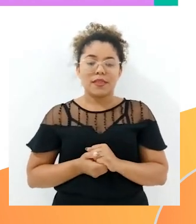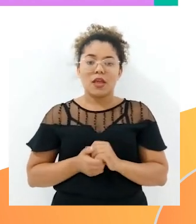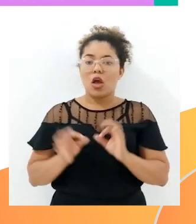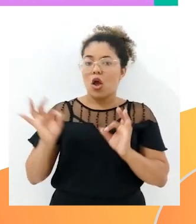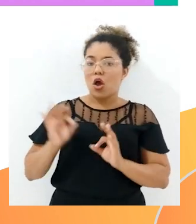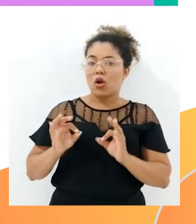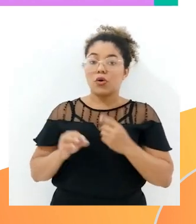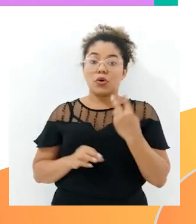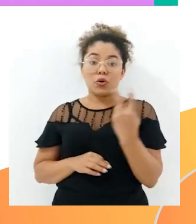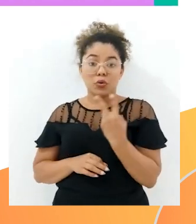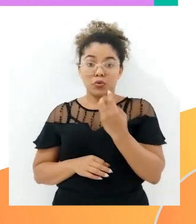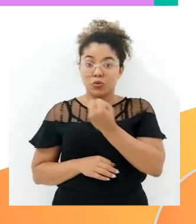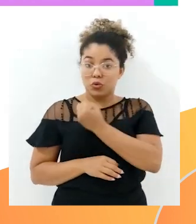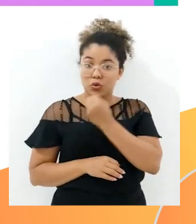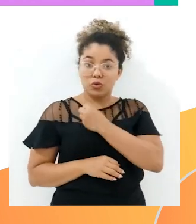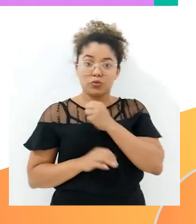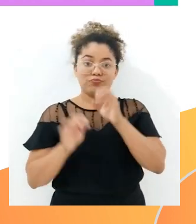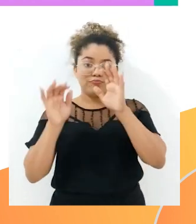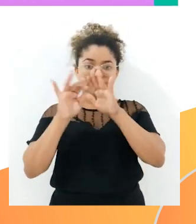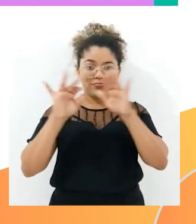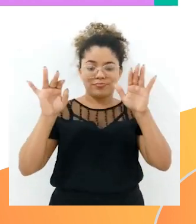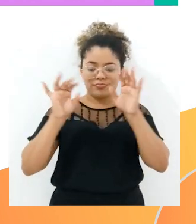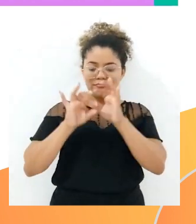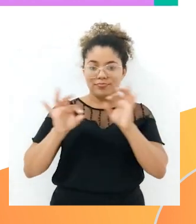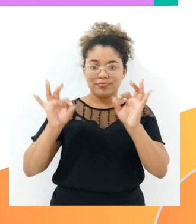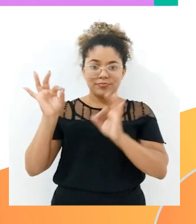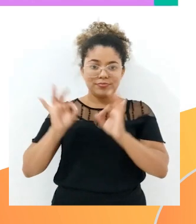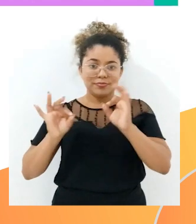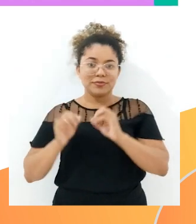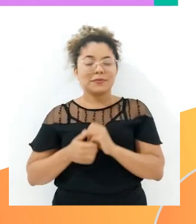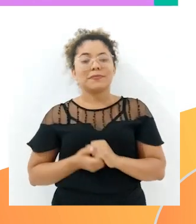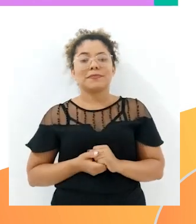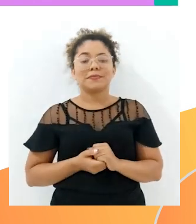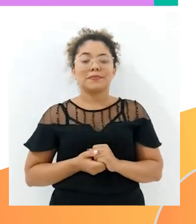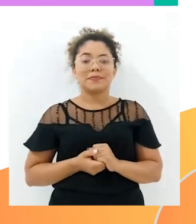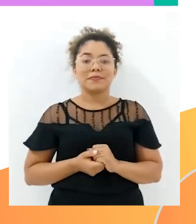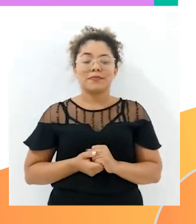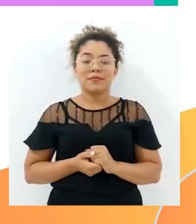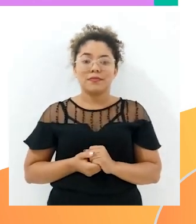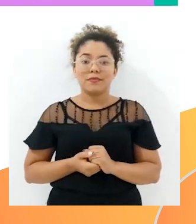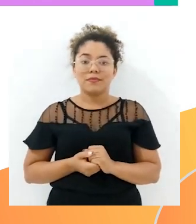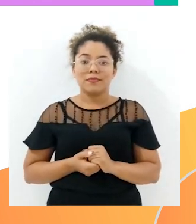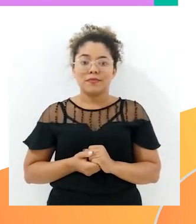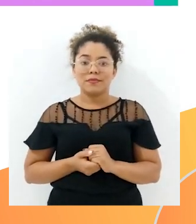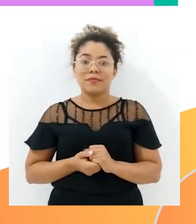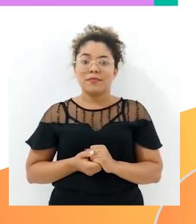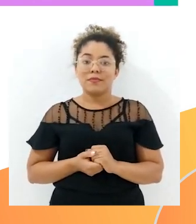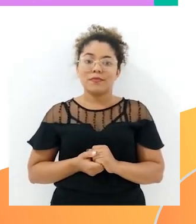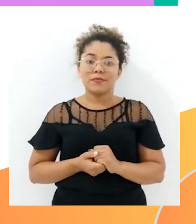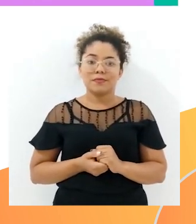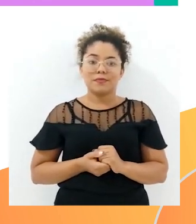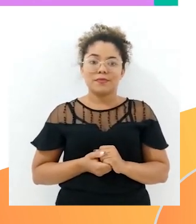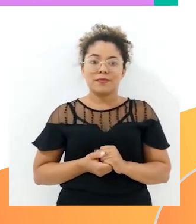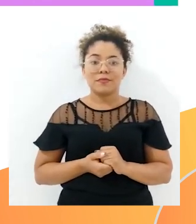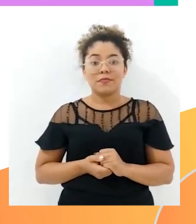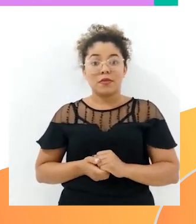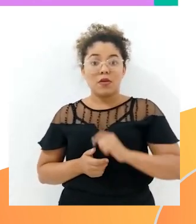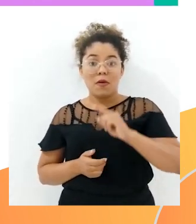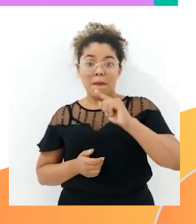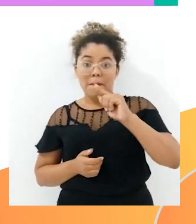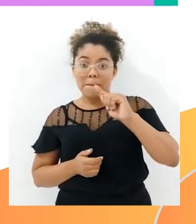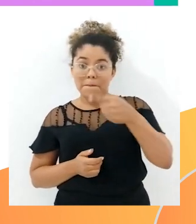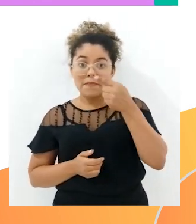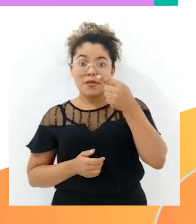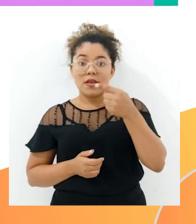dois dados que nós já localizamos e vamos montar, vamos armar a continha. Vou pegar, então, aqui 1